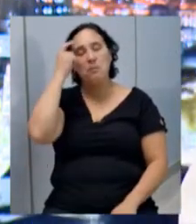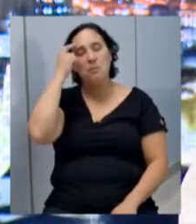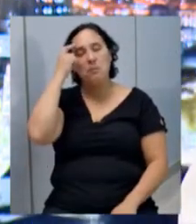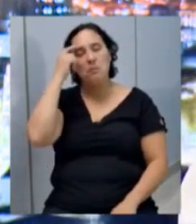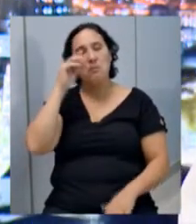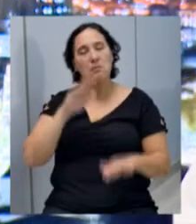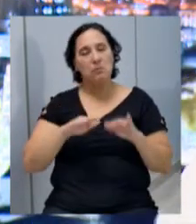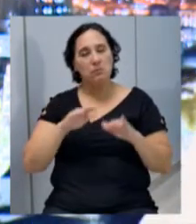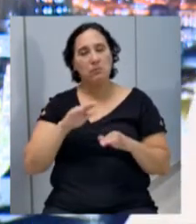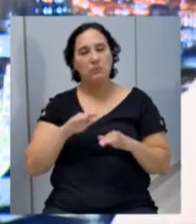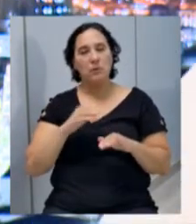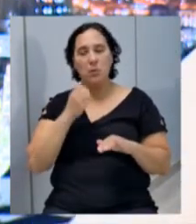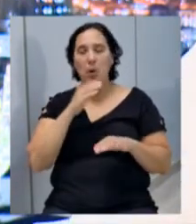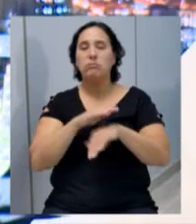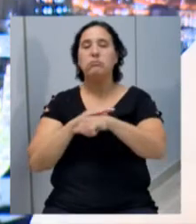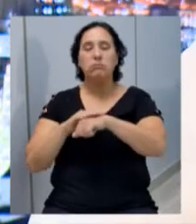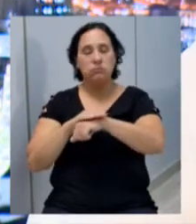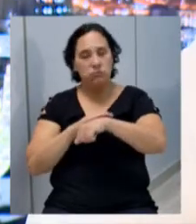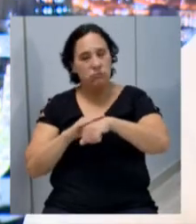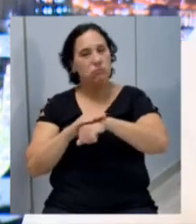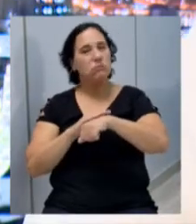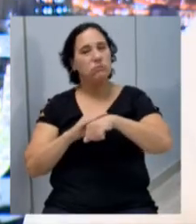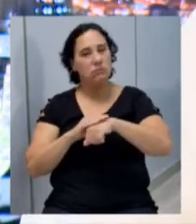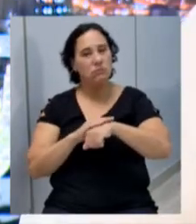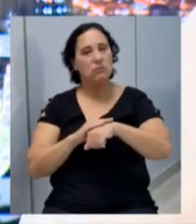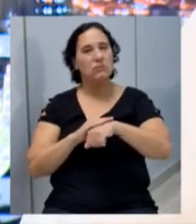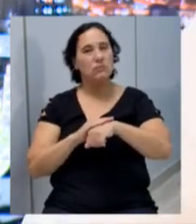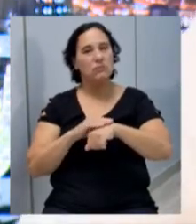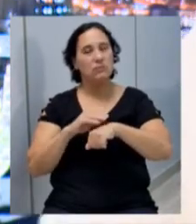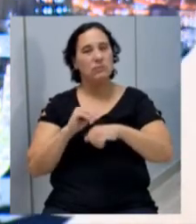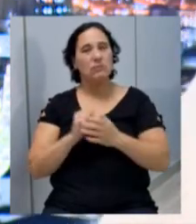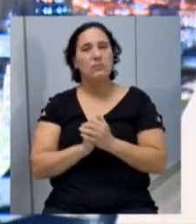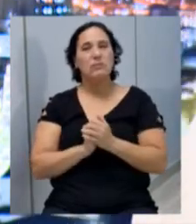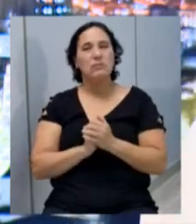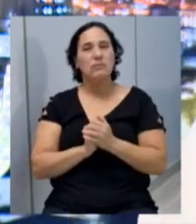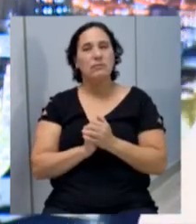às vezes, uma boa conversa, às vezes, a gente